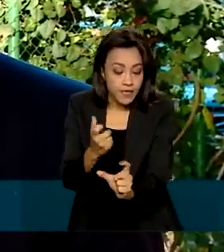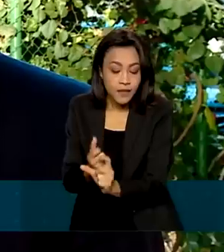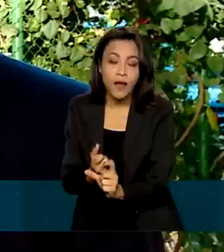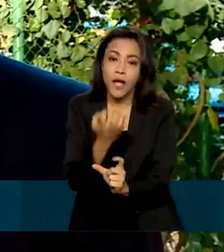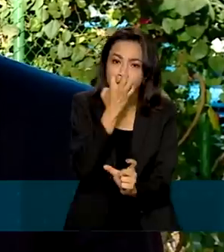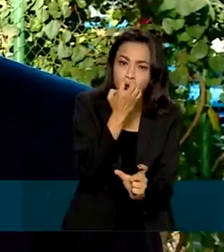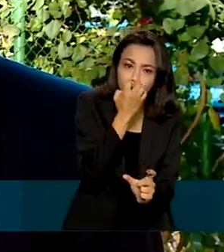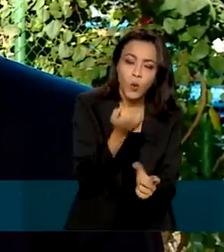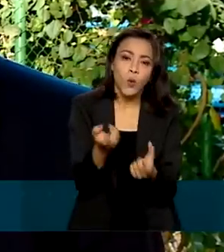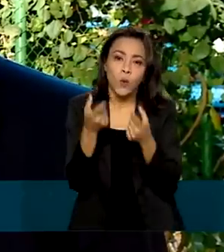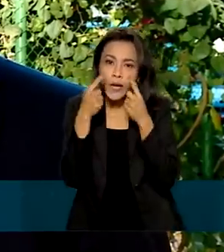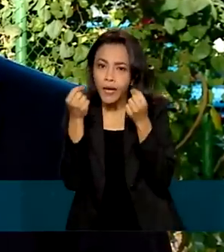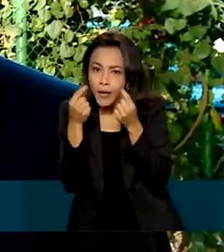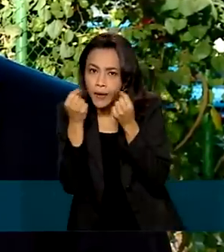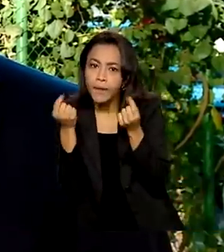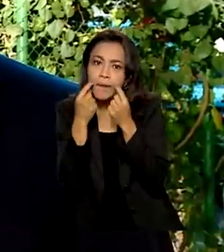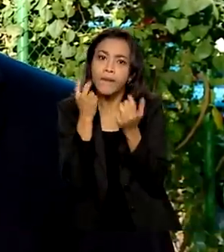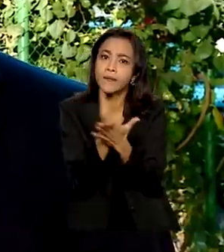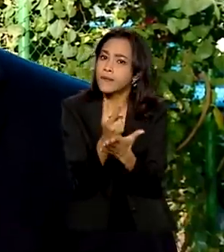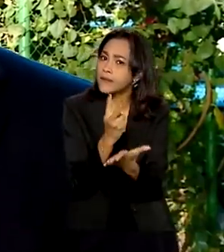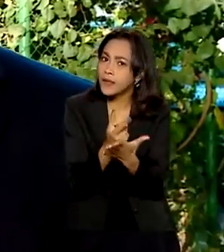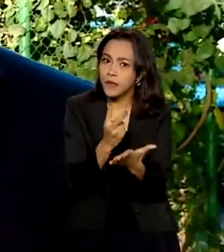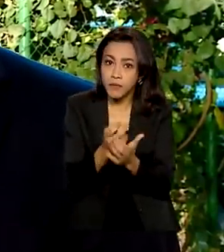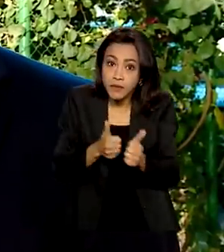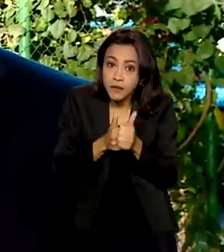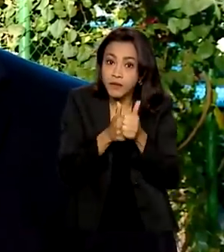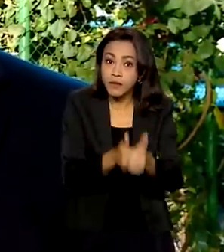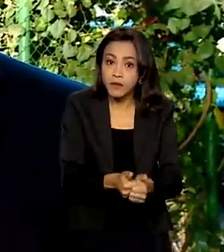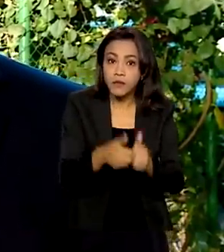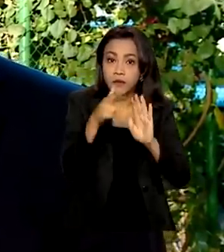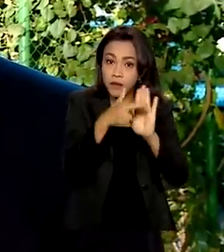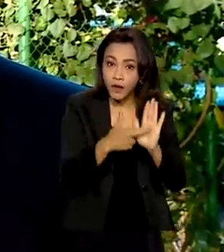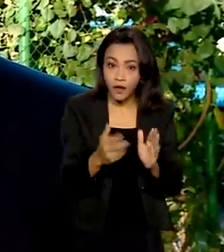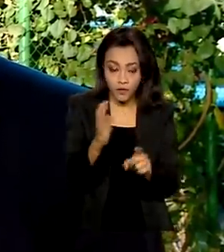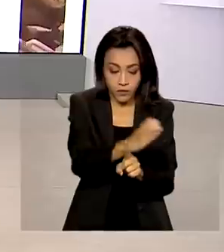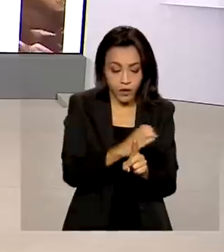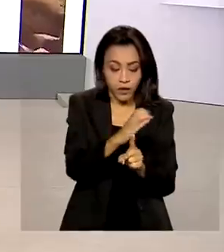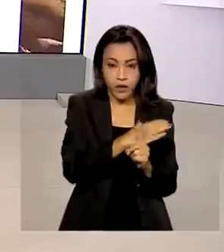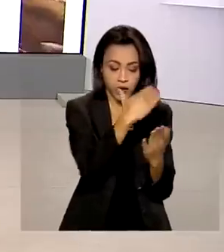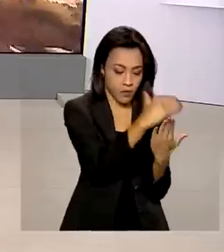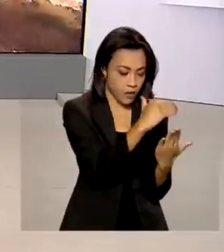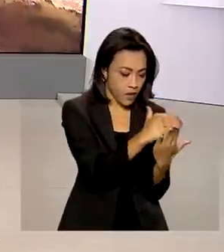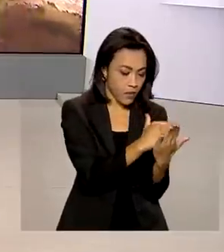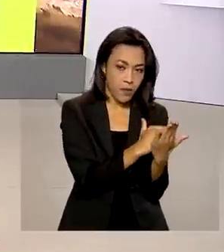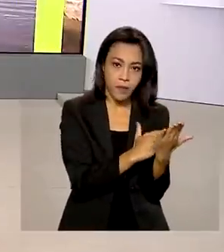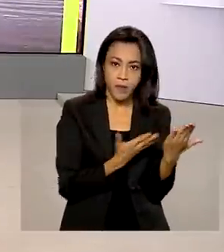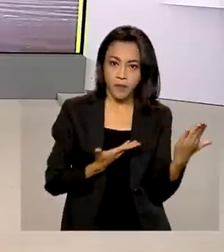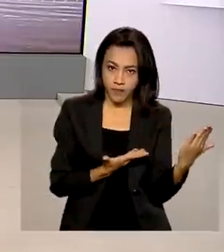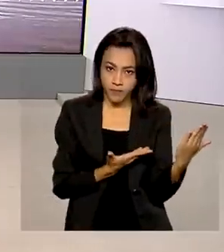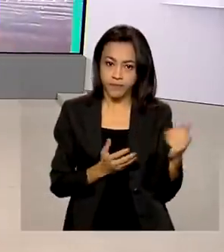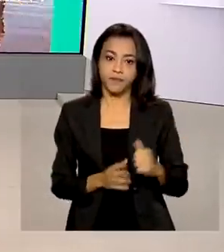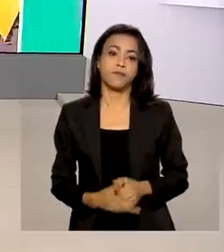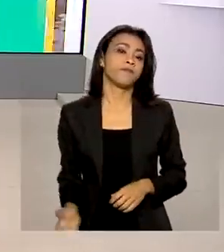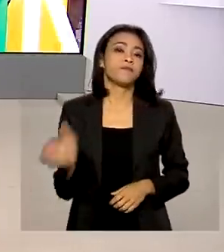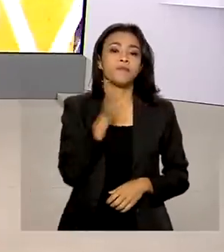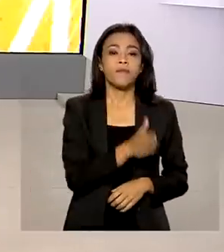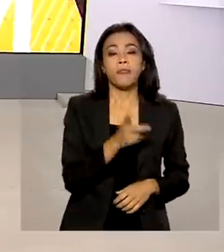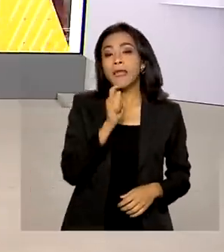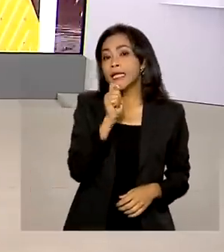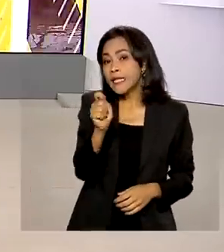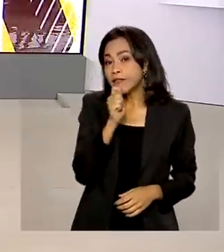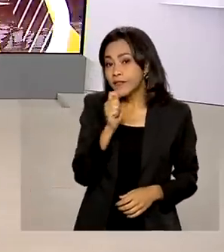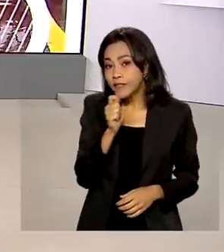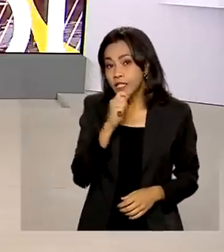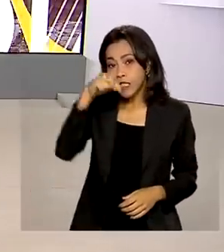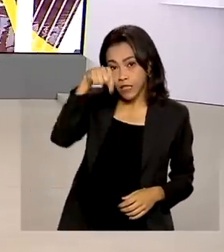anualmente, conforme é proposto pelo calendário e pelo programa. Em entrevista ao programa